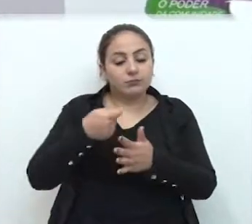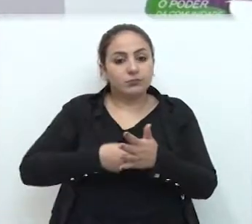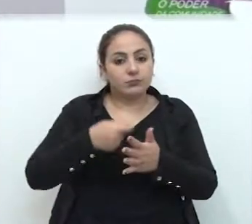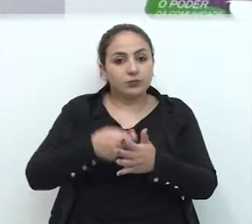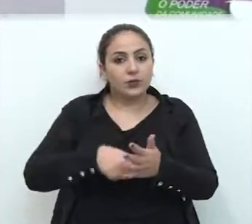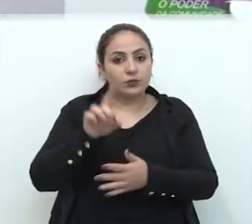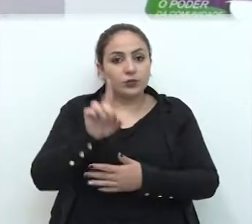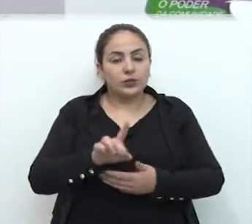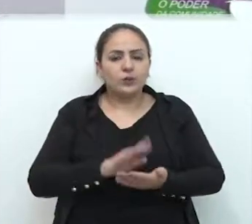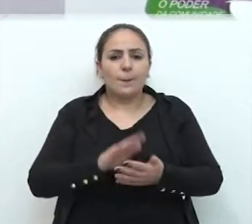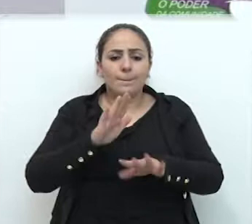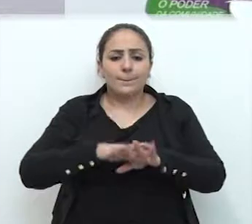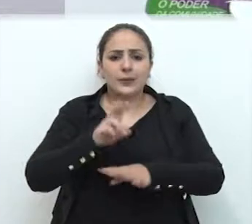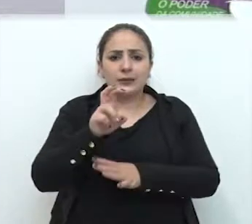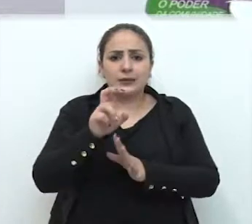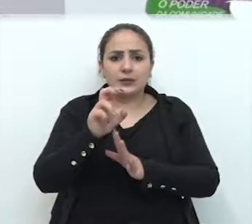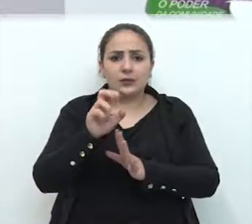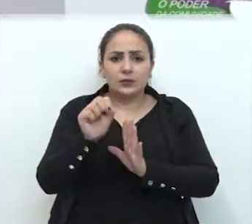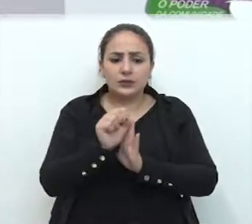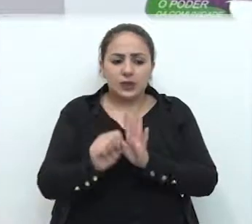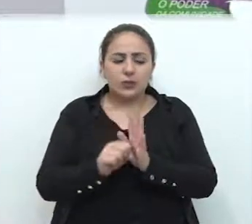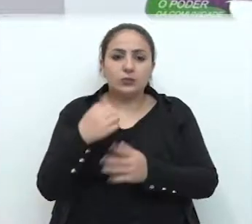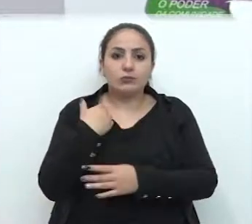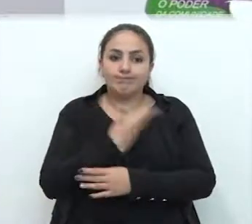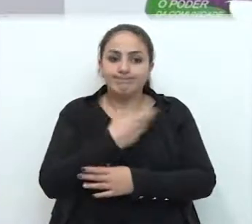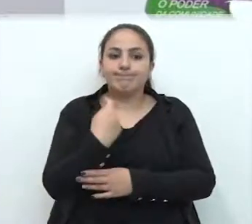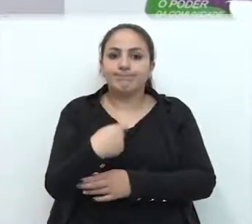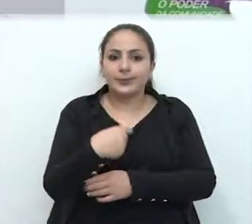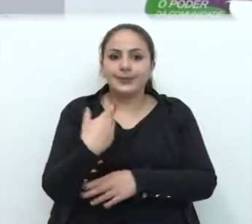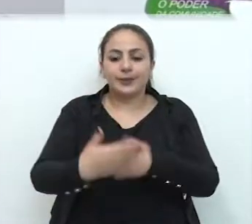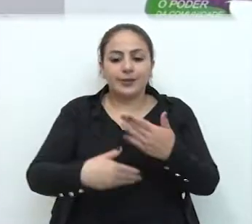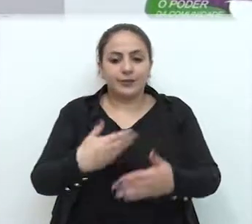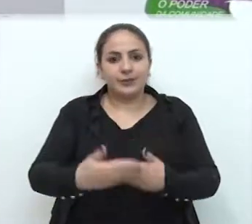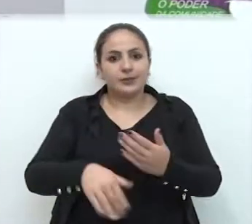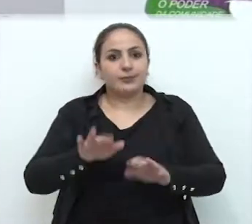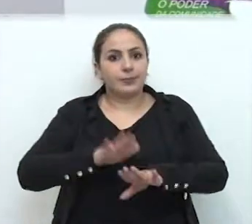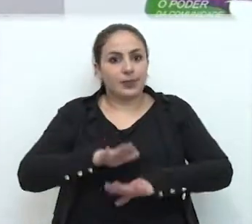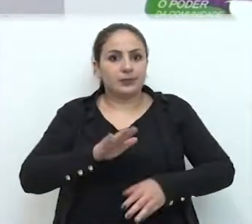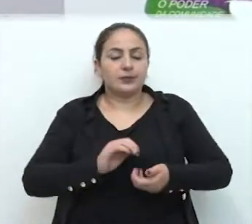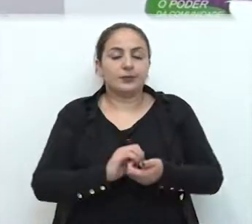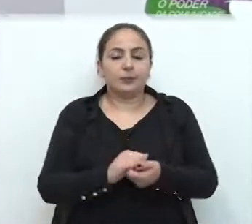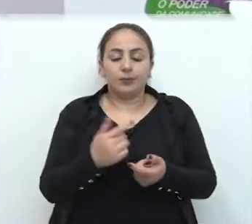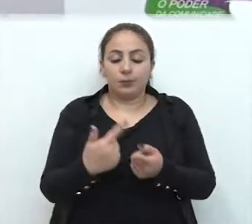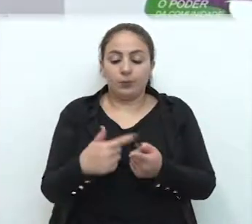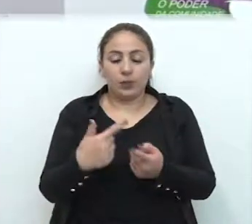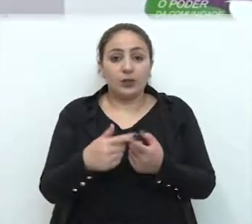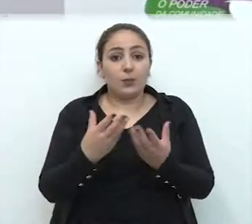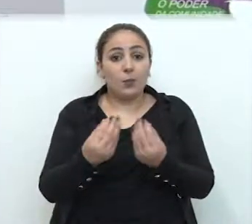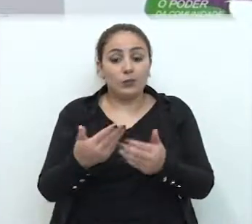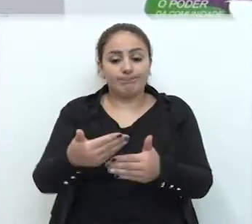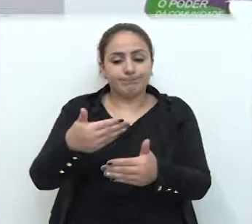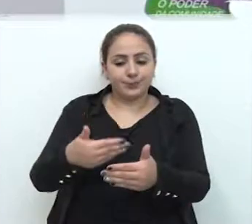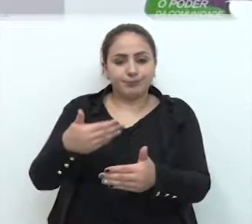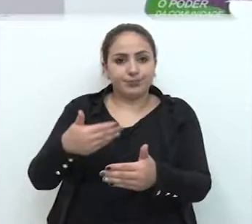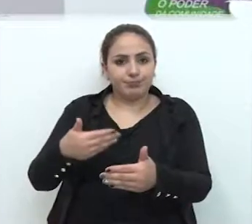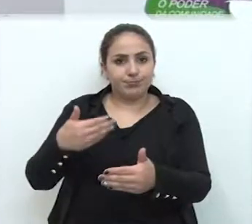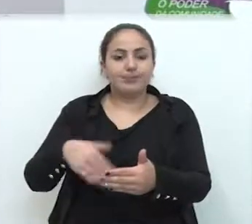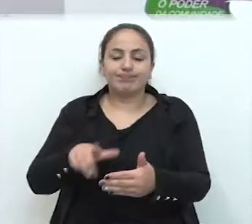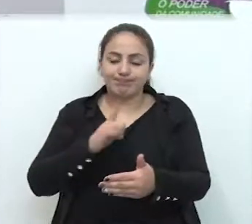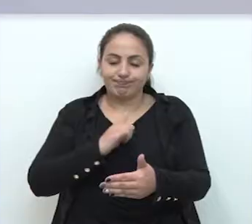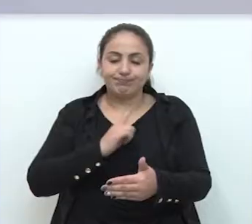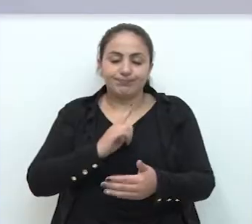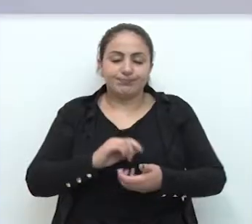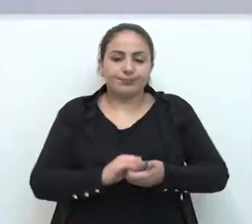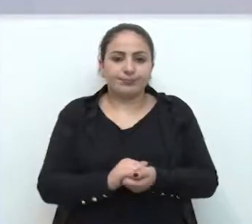que nós precisamos ainda avançar, avançar, porque bastante retrocessos ainda